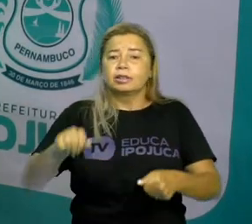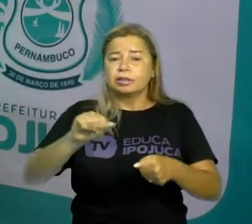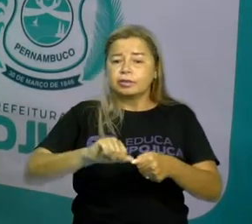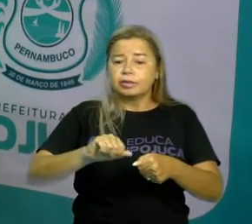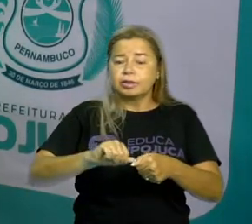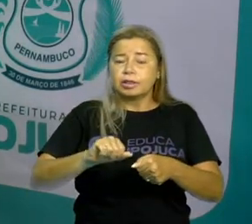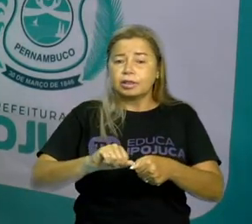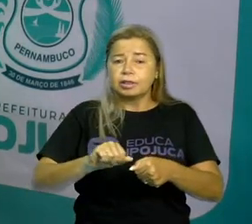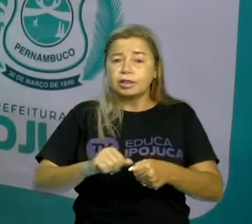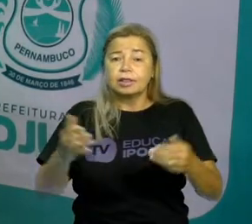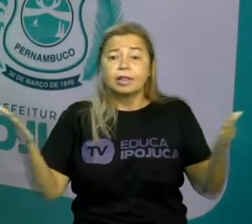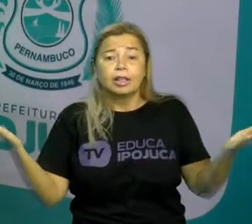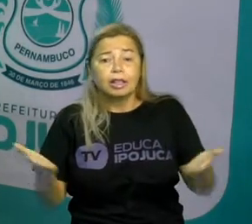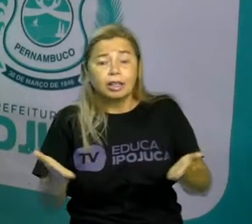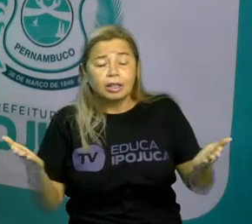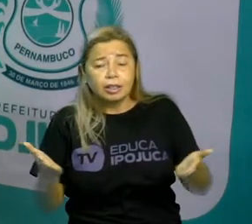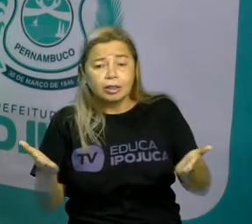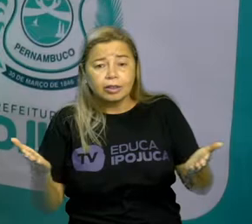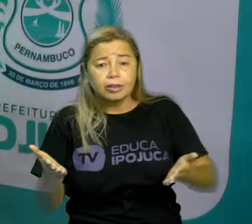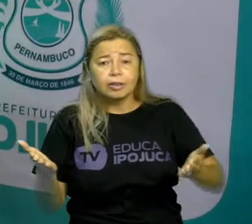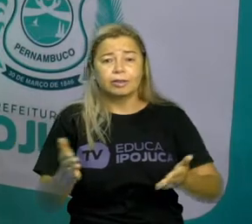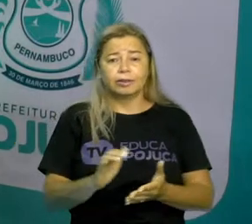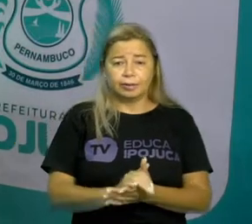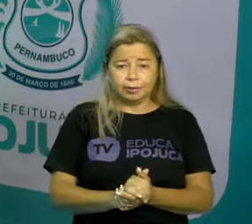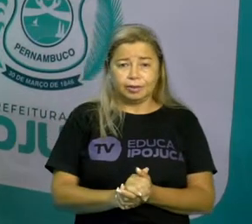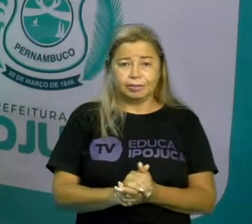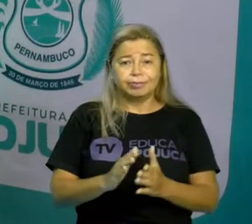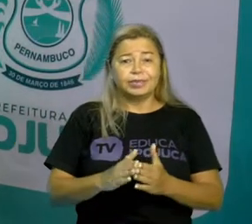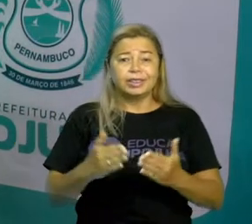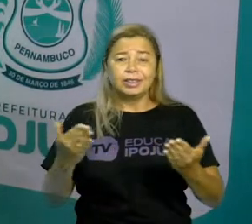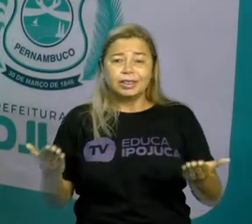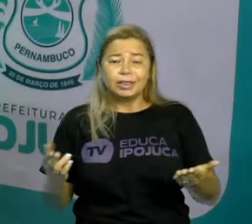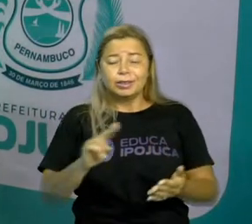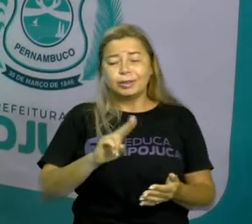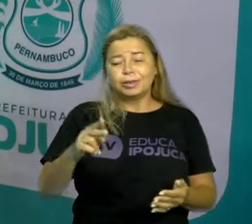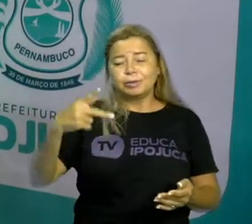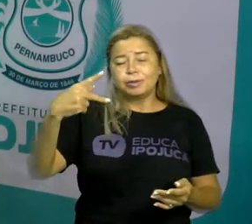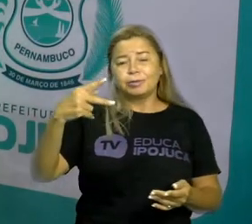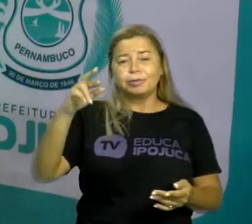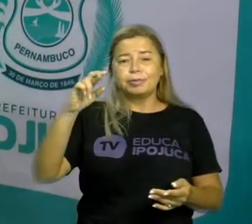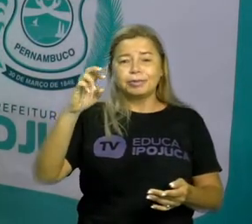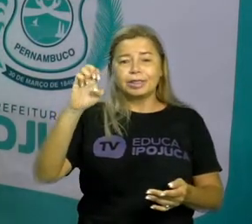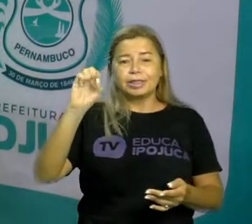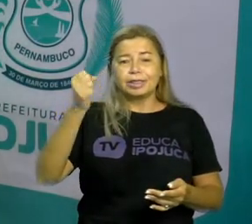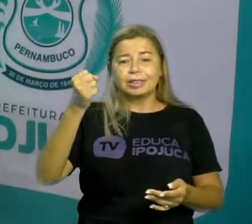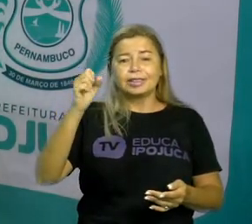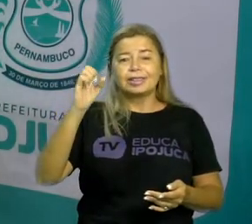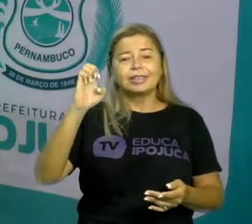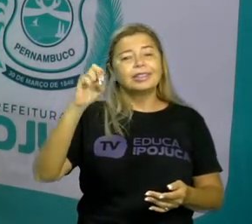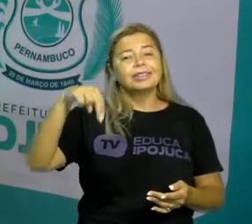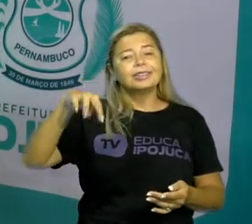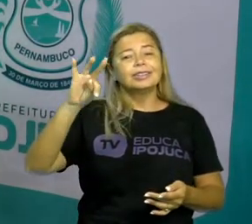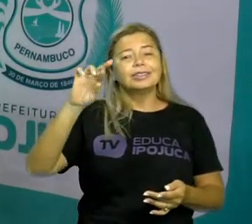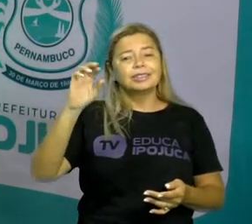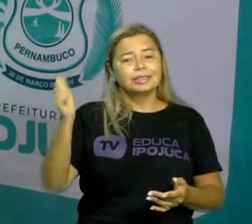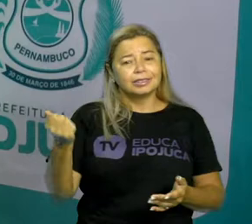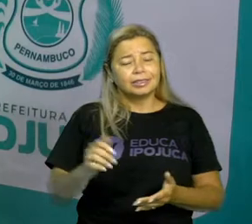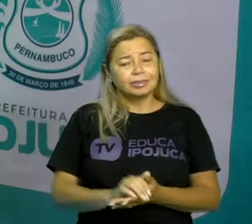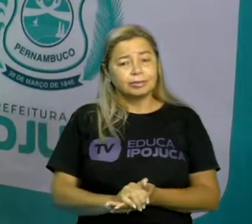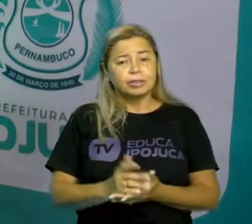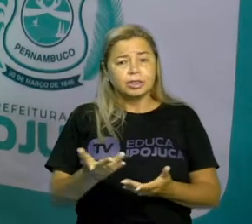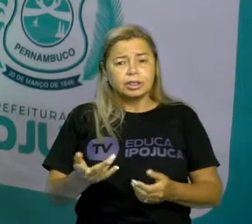momento da fala Agora Por isso que a gente chama ele de presente É agora E a ação do futuro